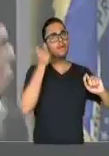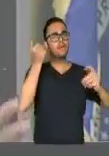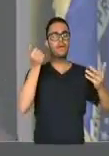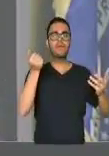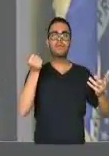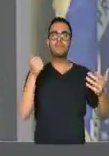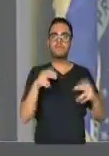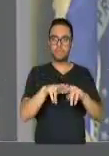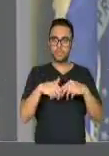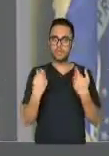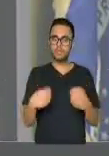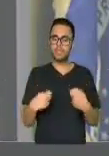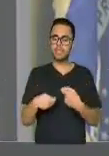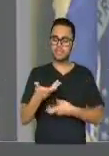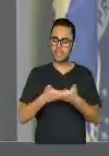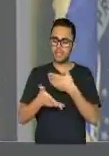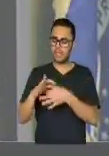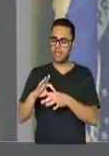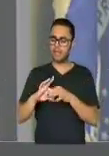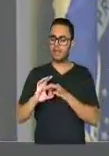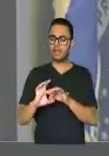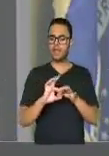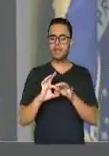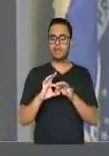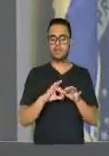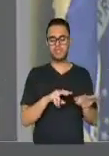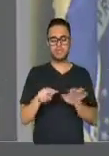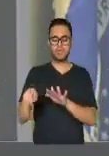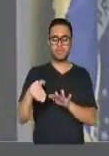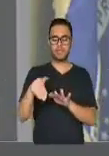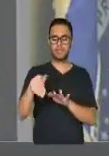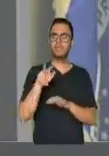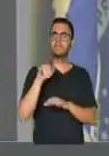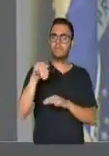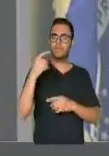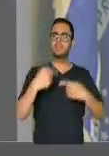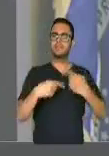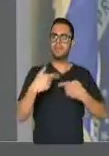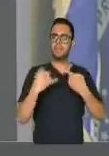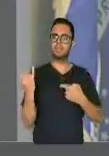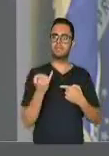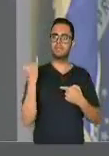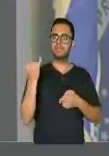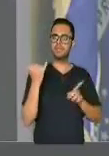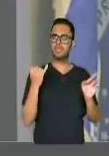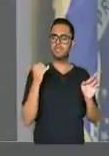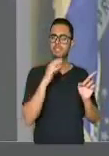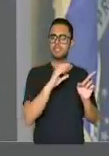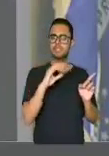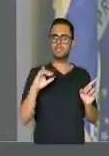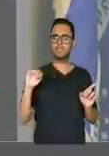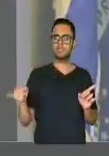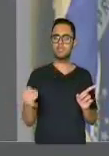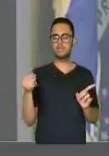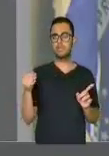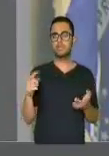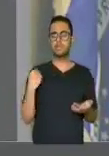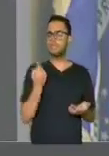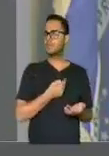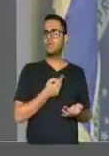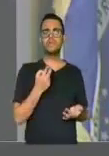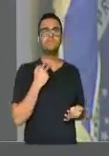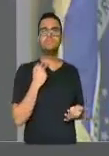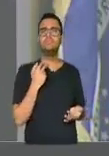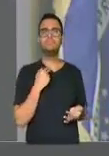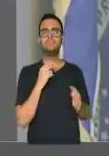é nos unir. A semana que vem vai ter debates importantes aqui na CCJ, e nós não podemos